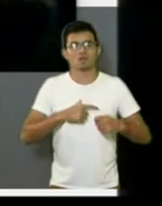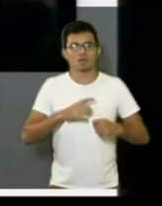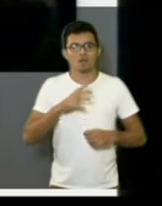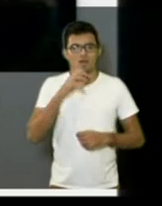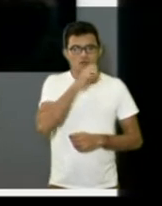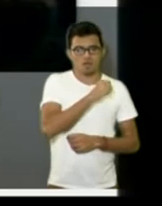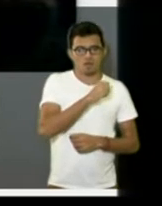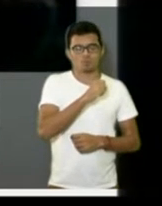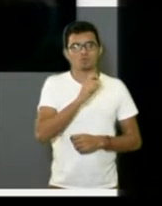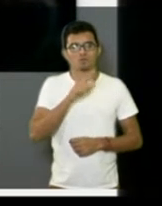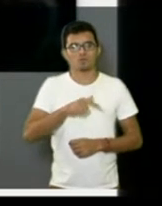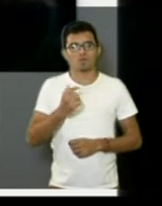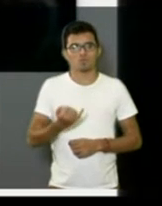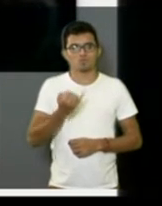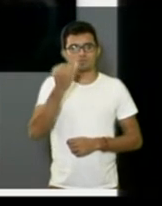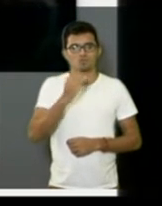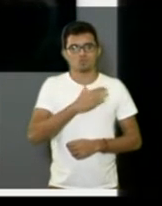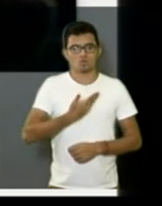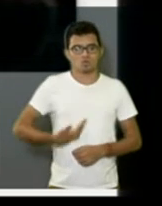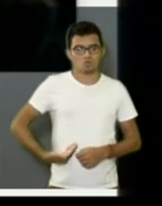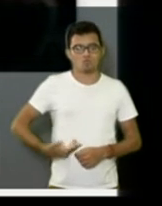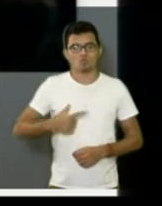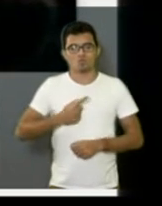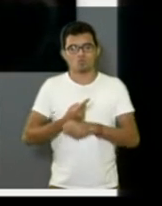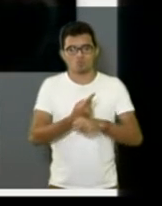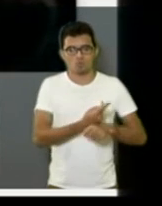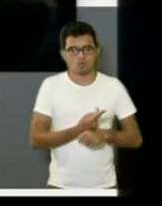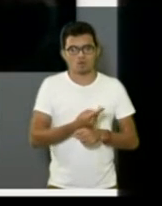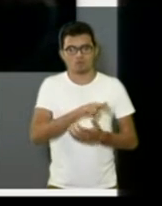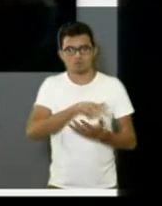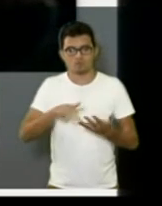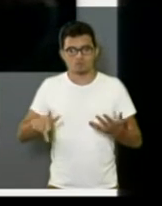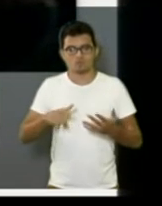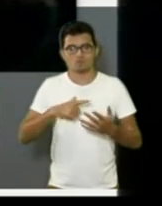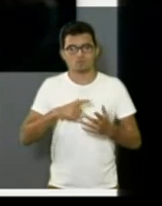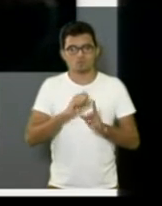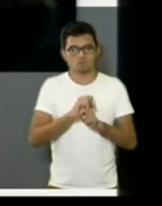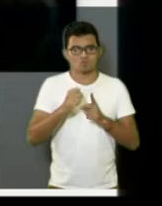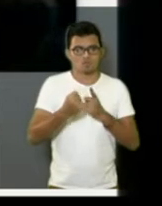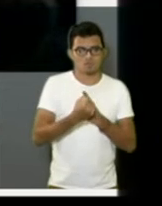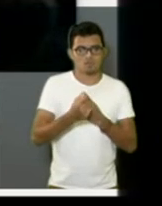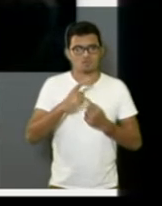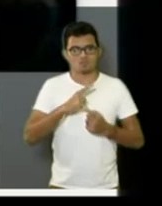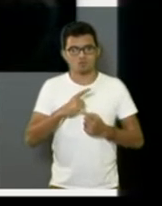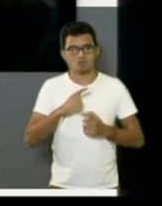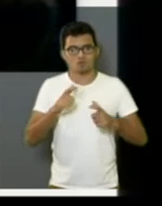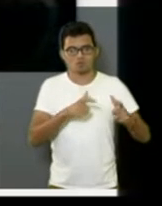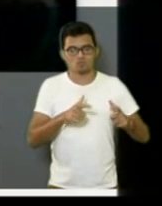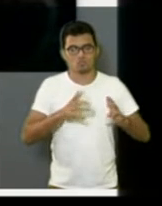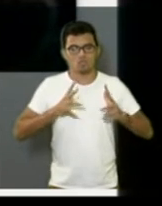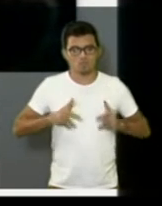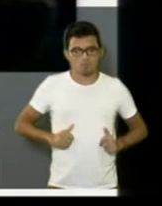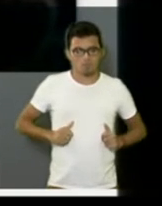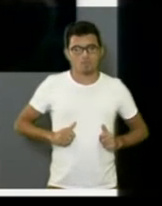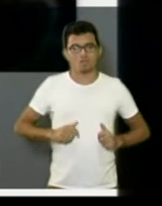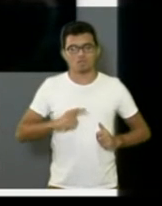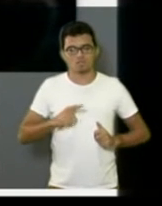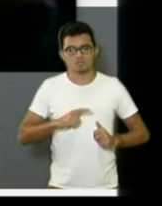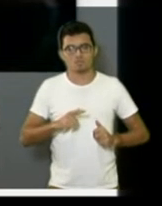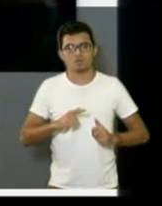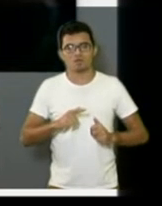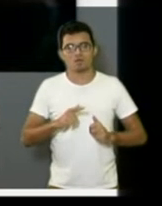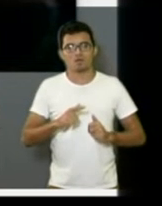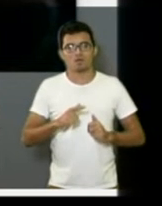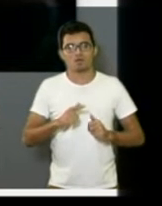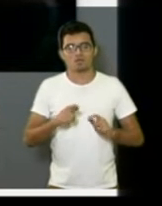vontade do governo estar de procurar várias ações sociais na área de limpeza, zeladoria naquele espaço, levar